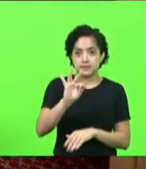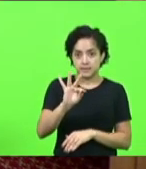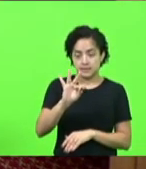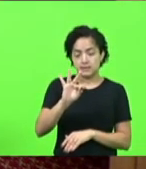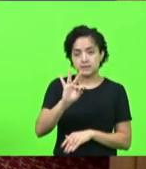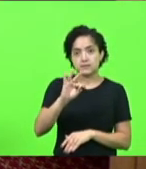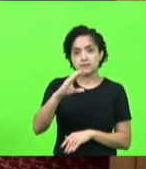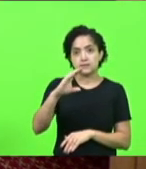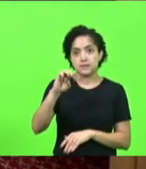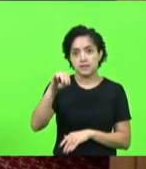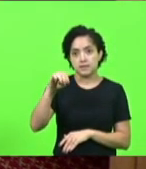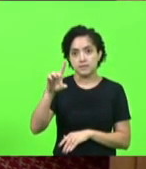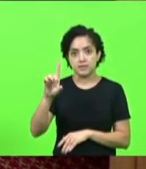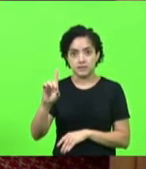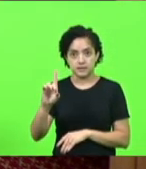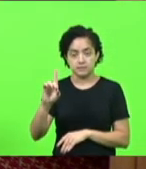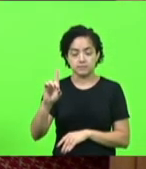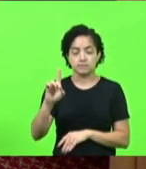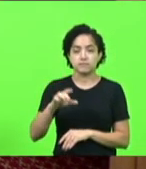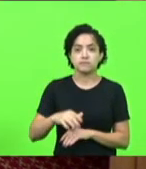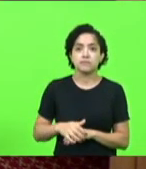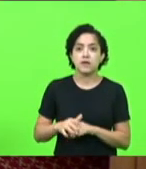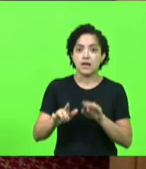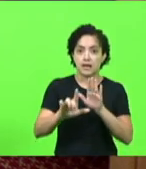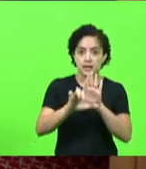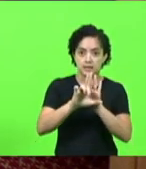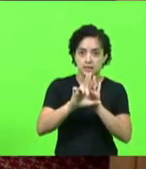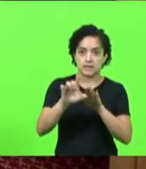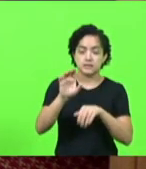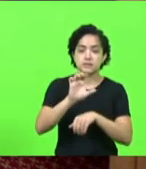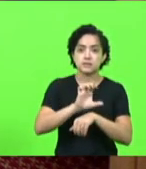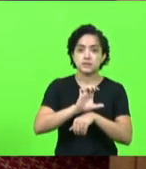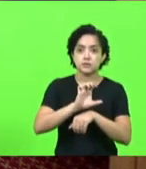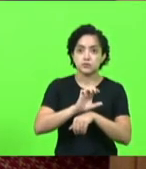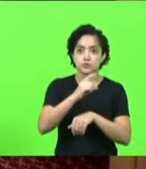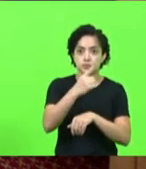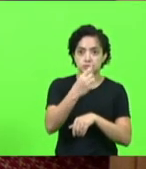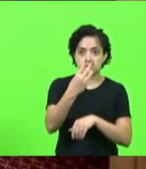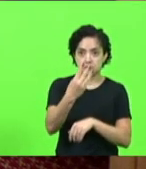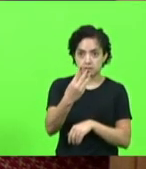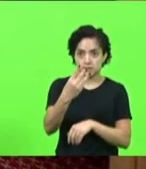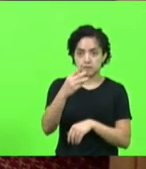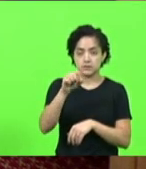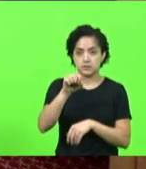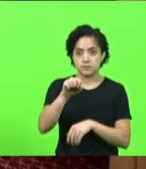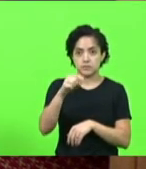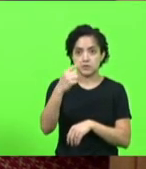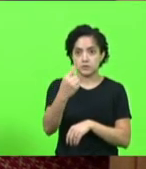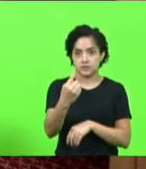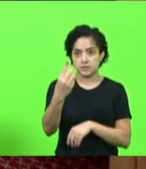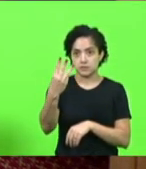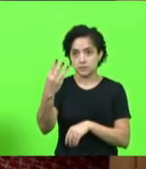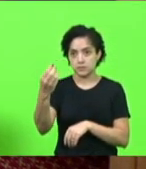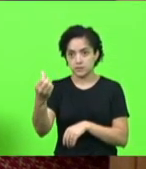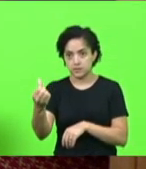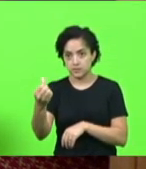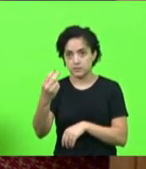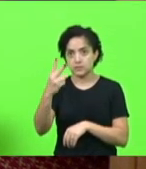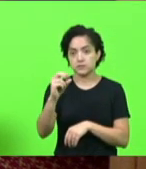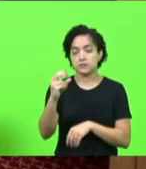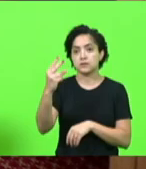se não vejamos a lei estadual 13.136 de 2004